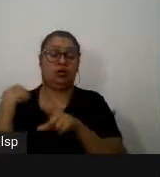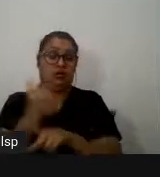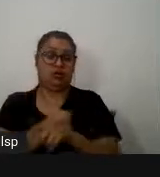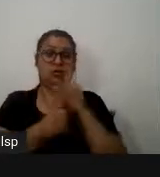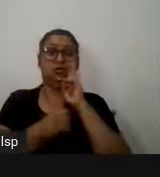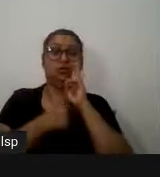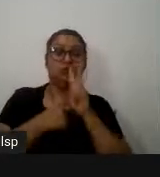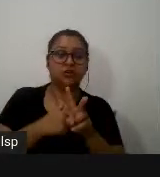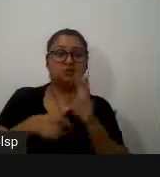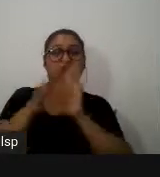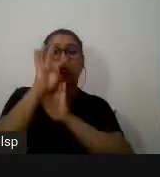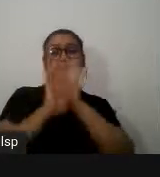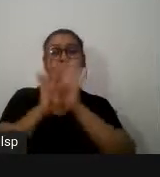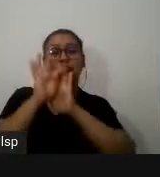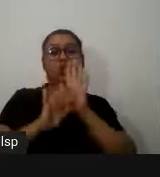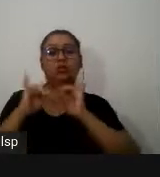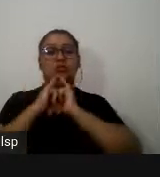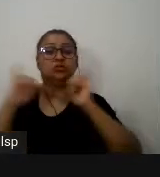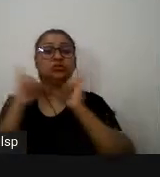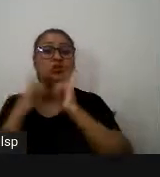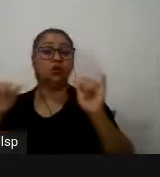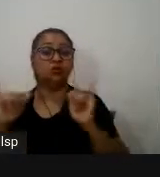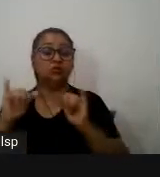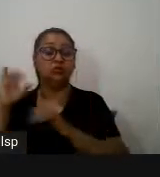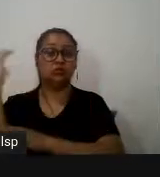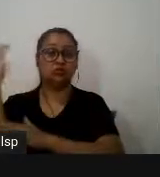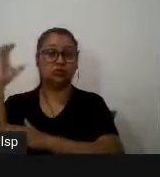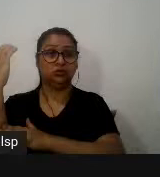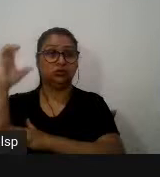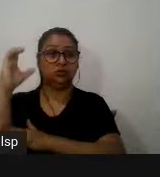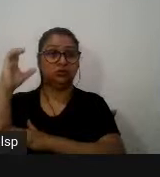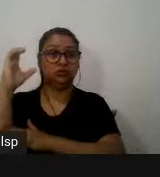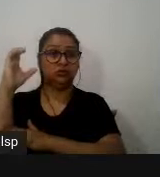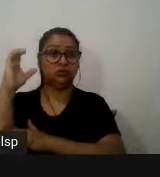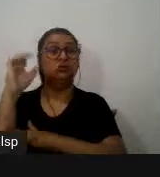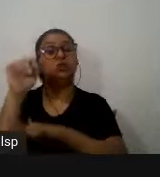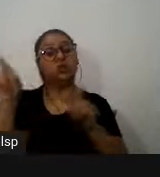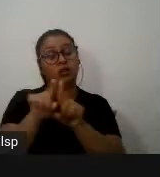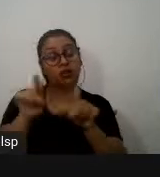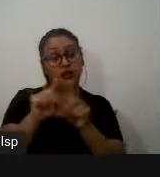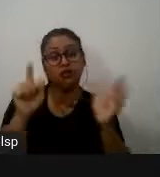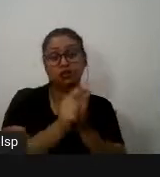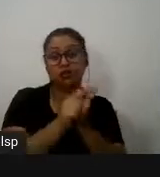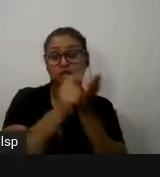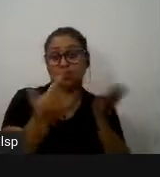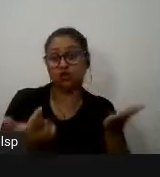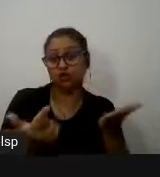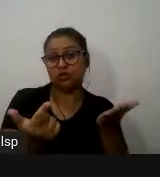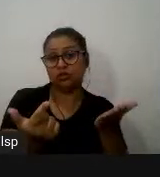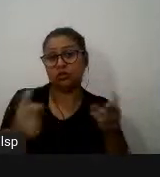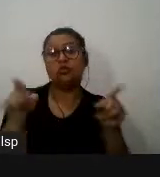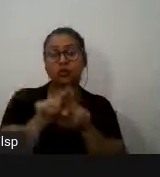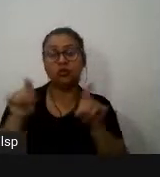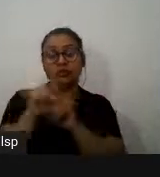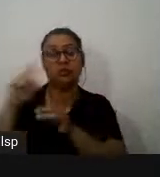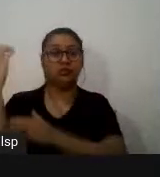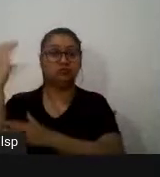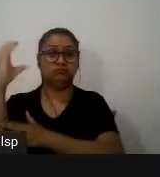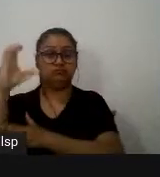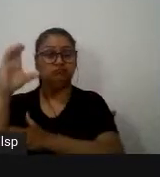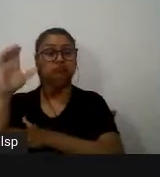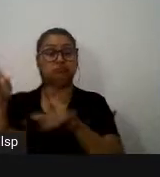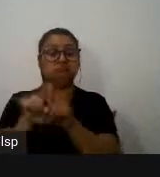caso dos textos de divulgação científica para além da atividade jornalística a atividade científica também é convocada